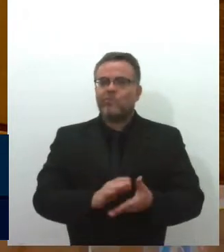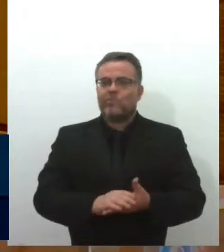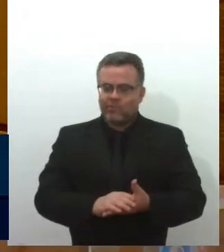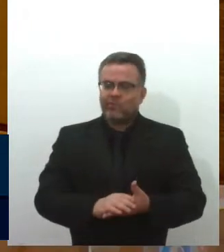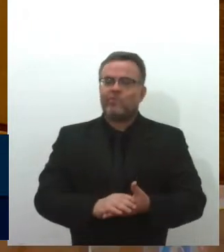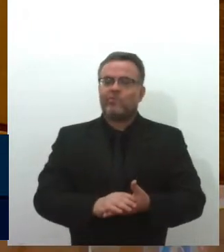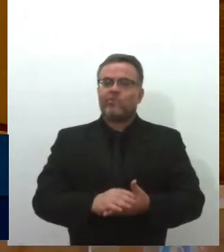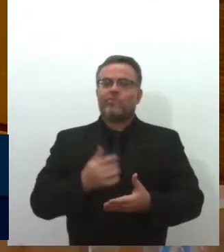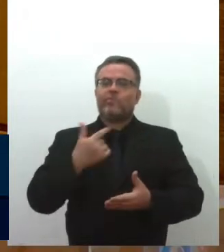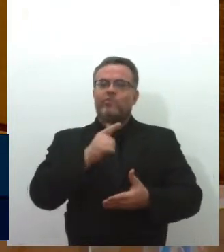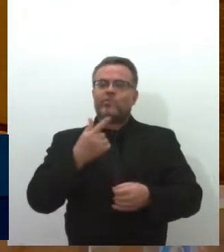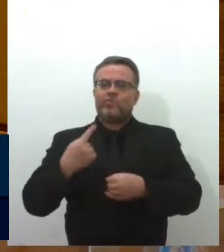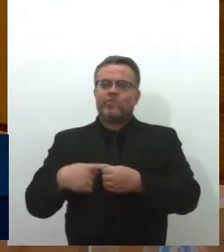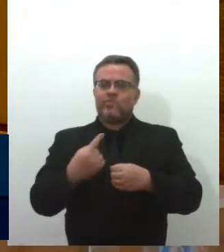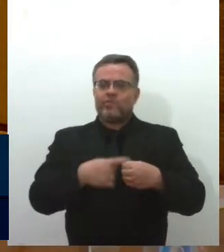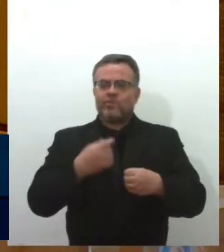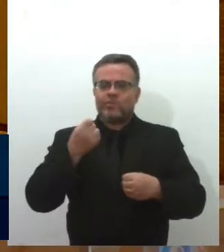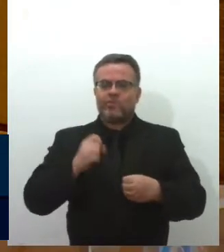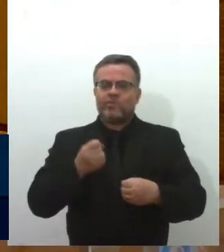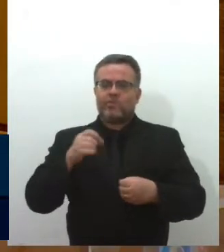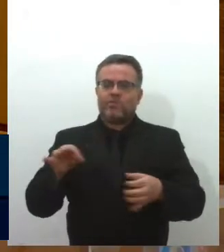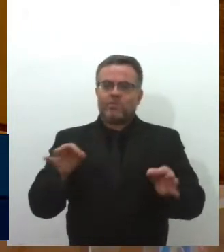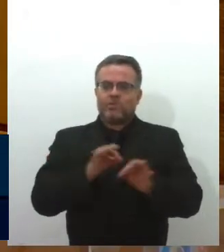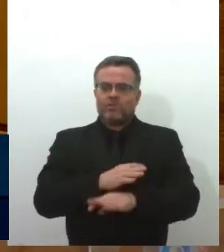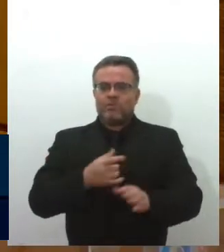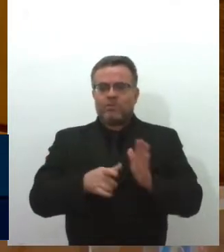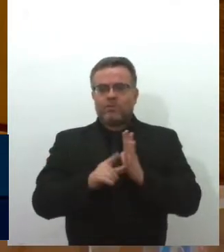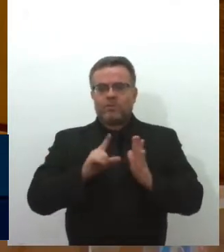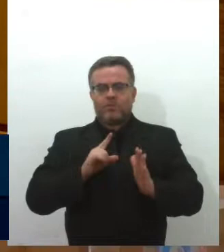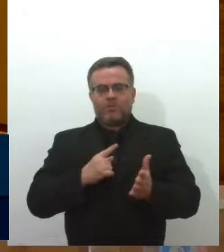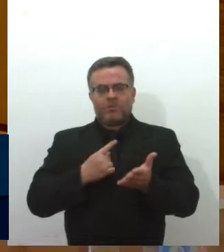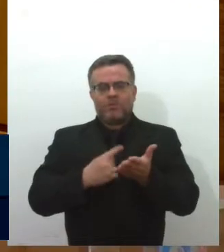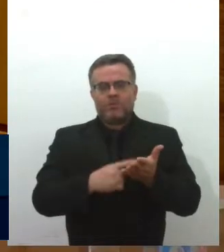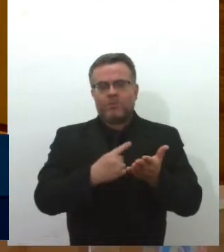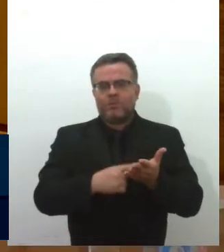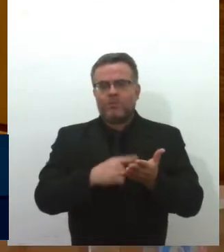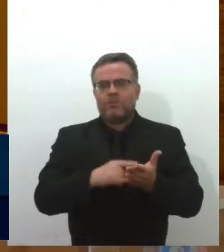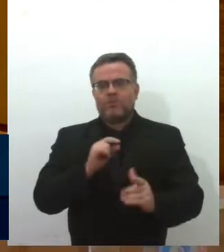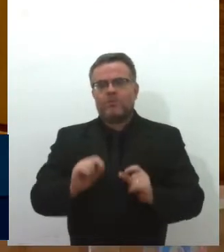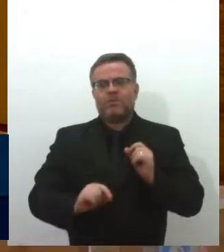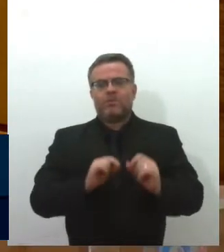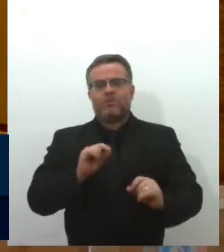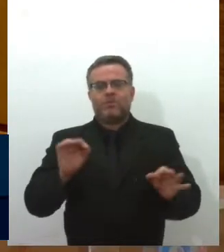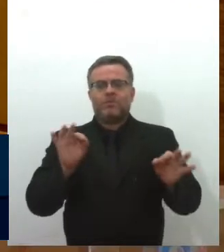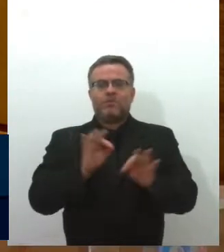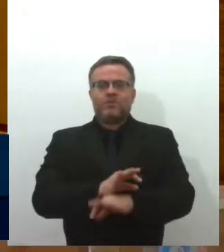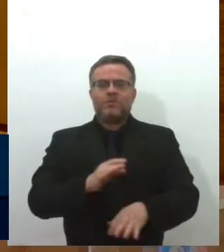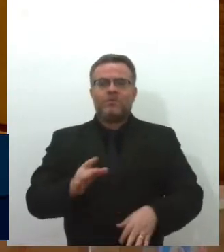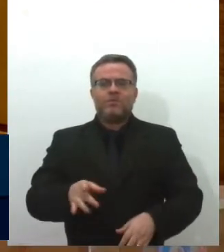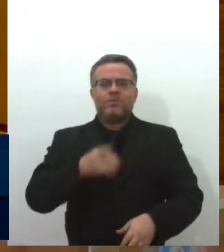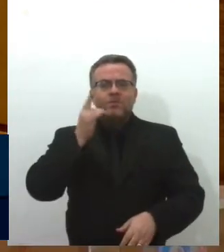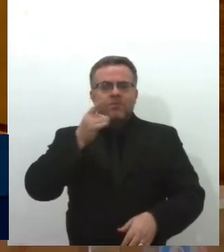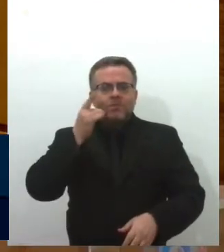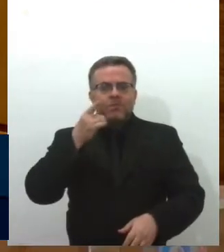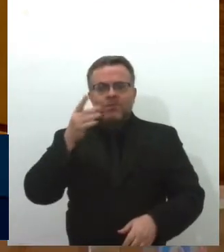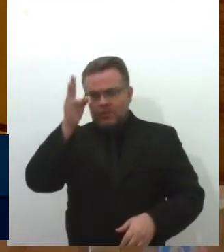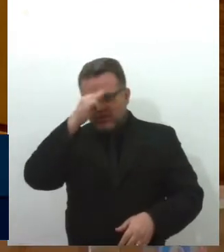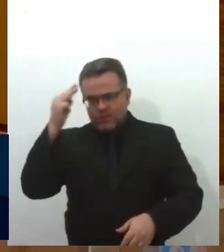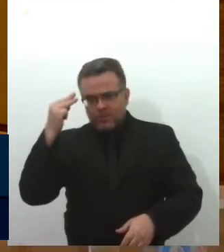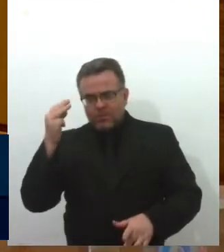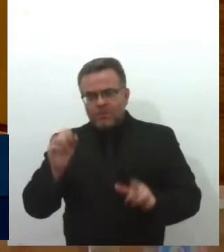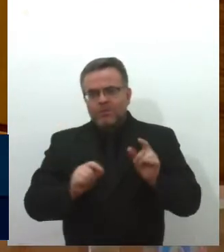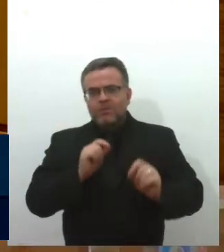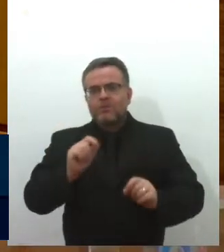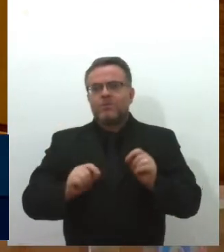sergipanos. Antes de conceder a palavra à deputada Maria, eu gostaria que